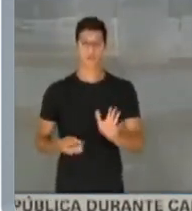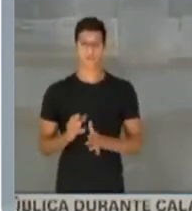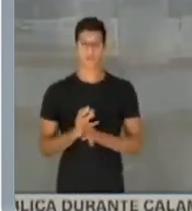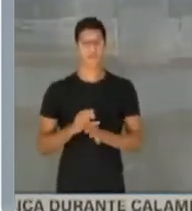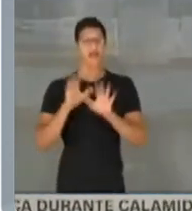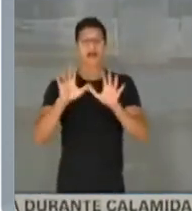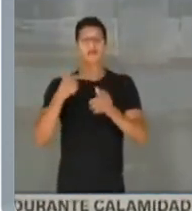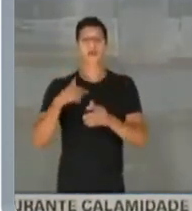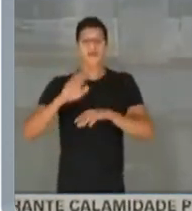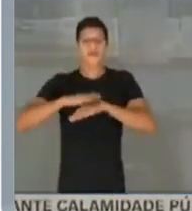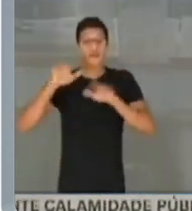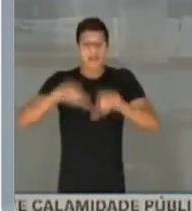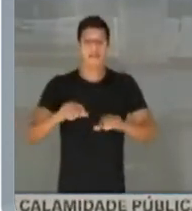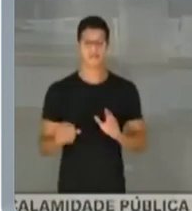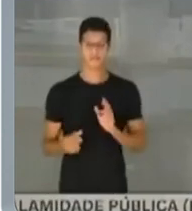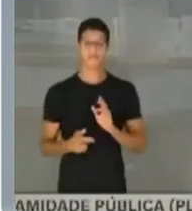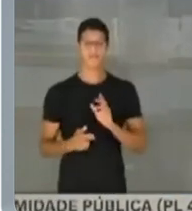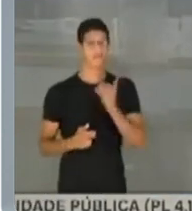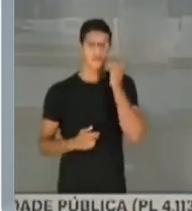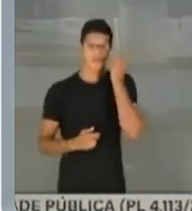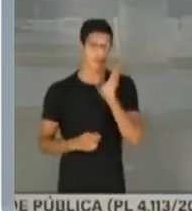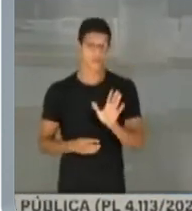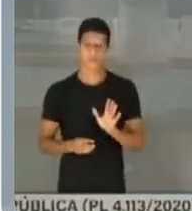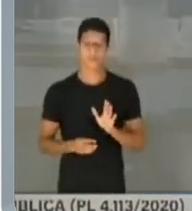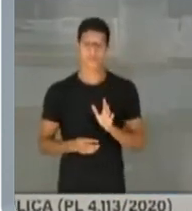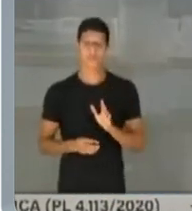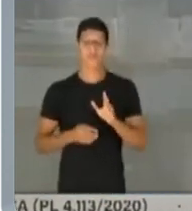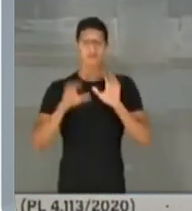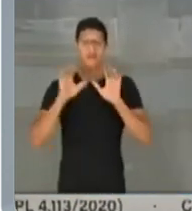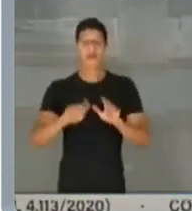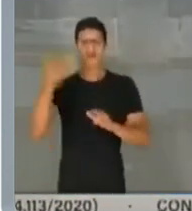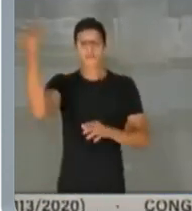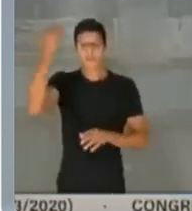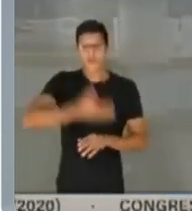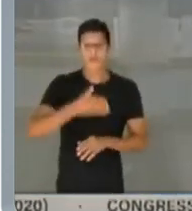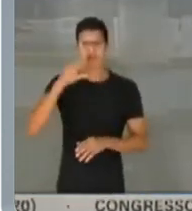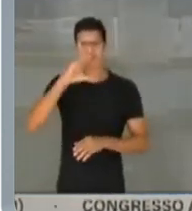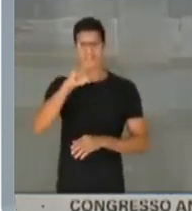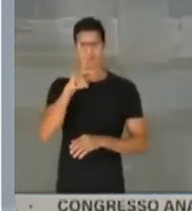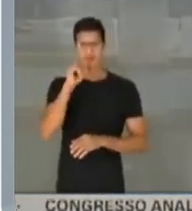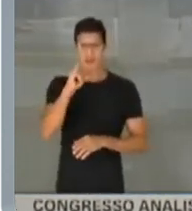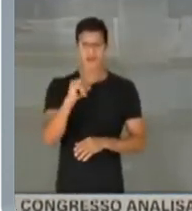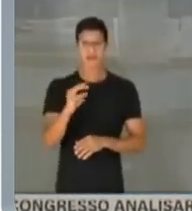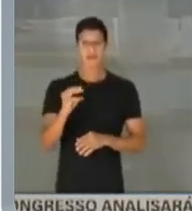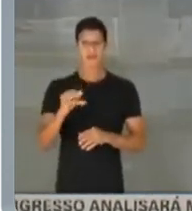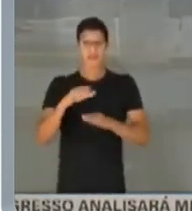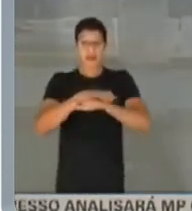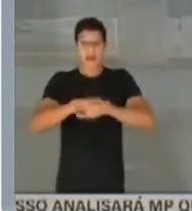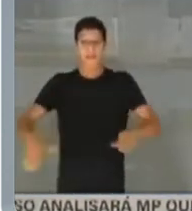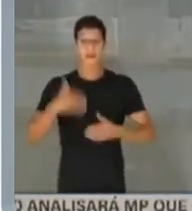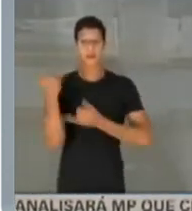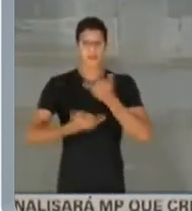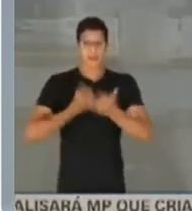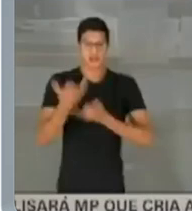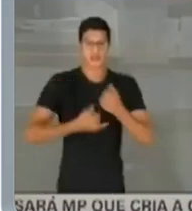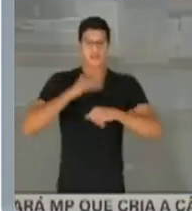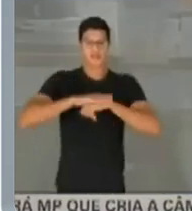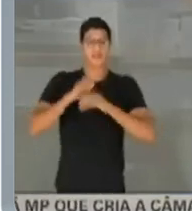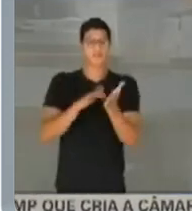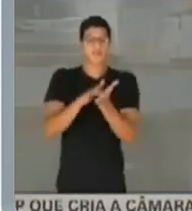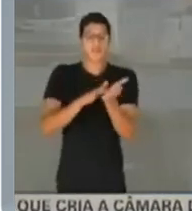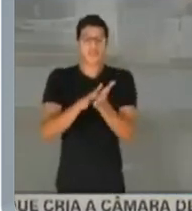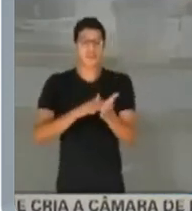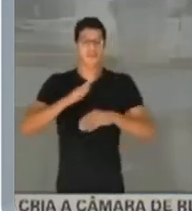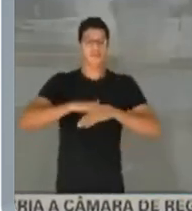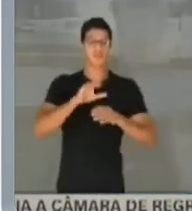É isso que eu quero fazer aqui, deputado. E é isso que eu vou provar na CPI, para acabar com a brincadeira de fazer de conta que